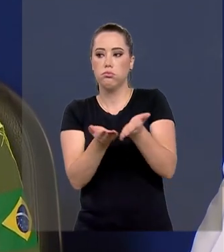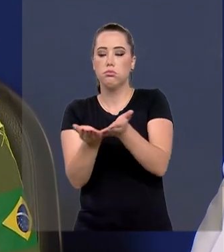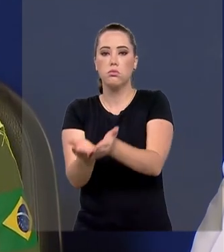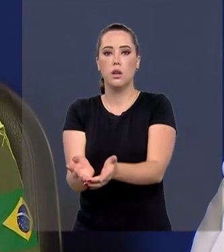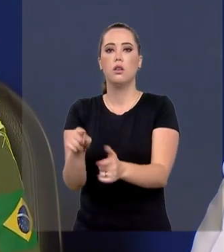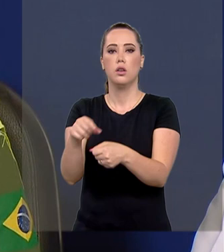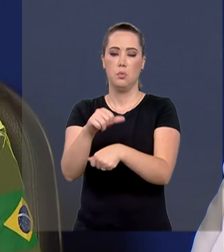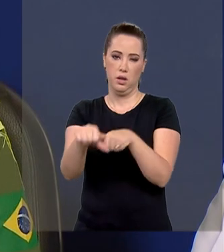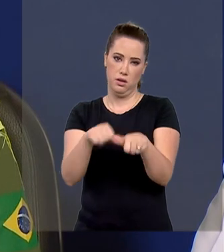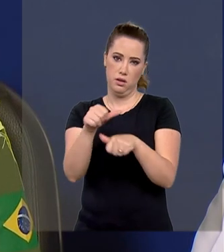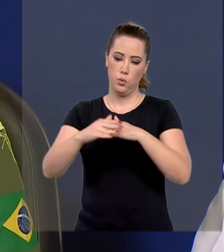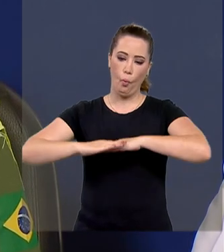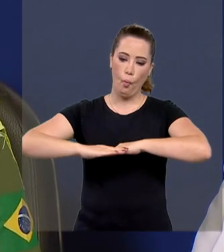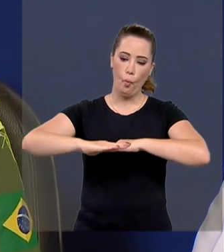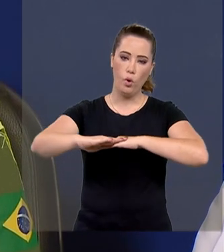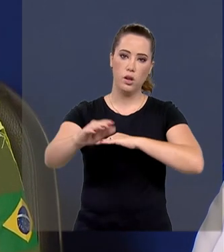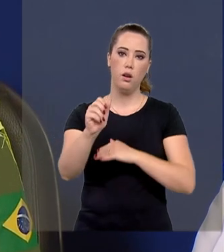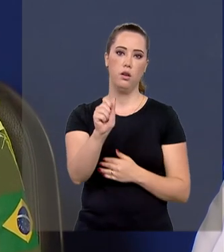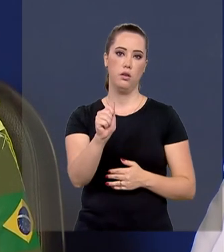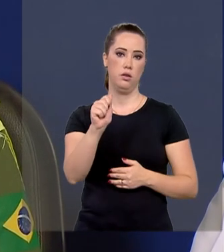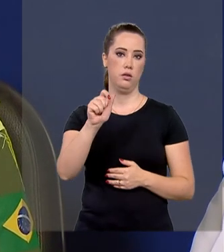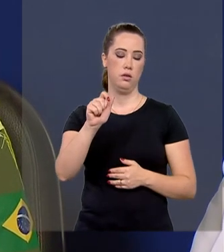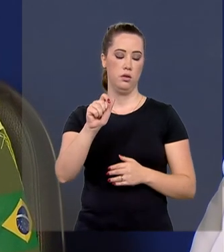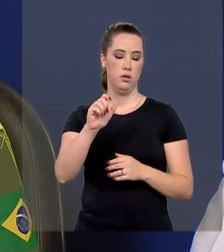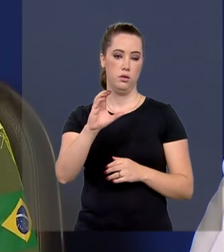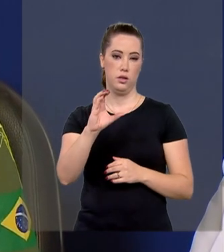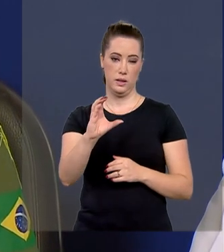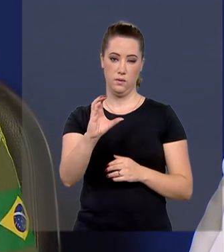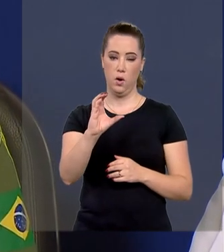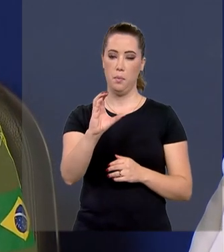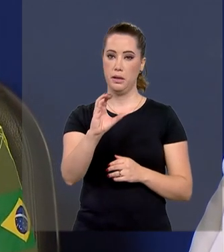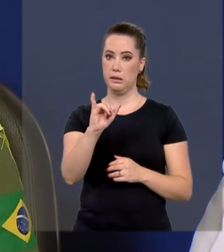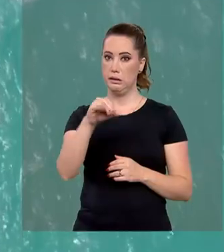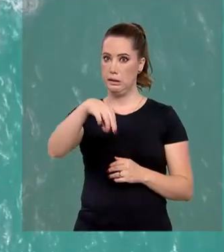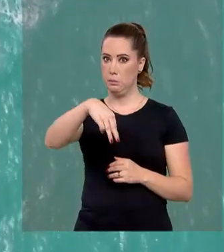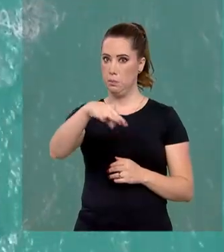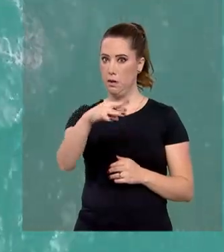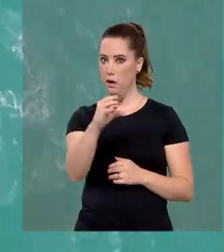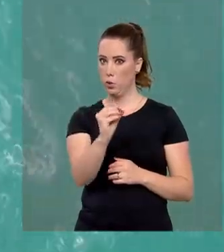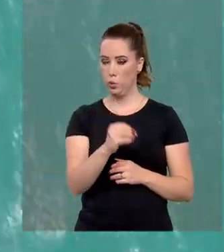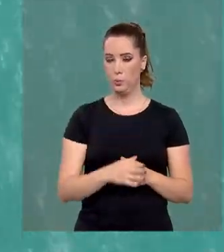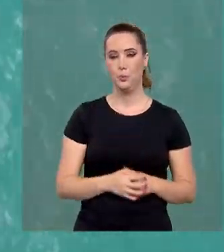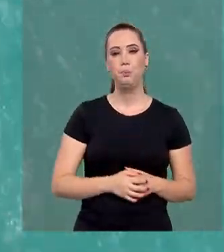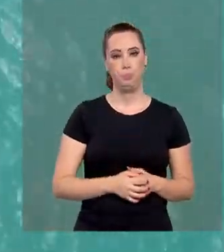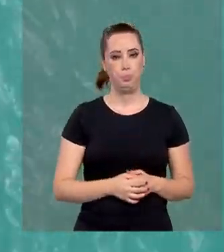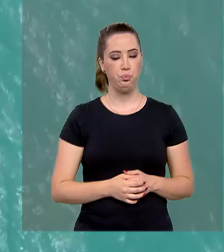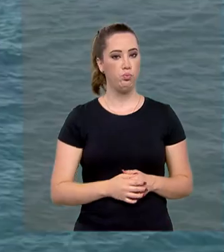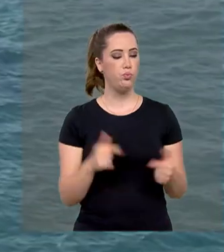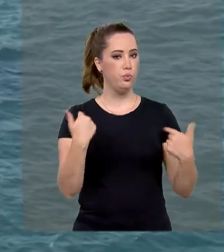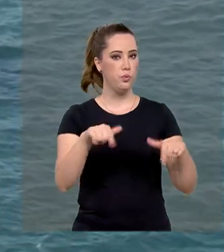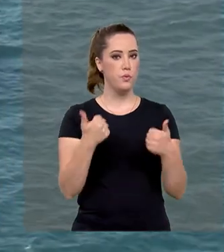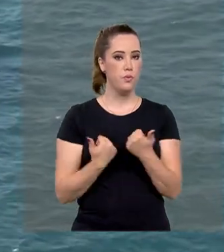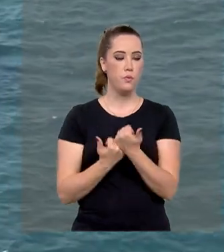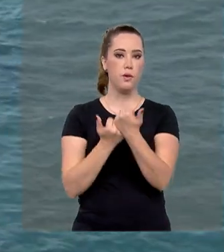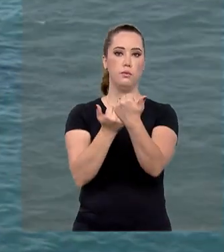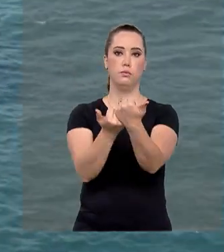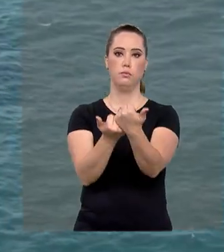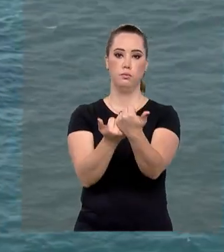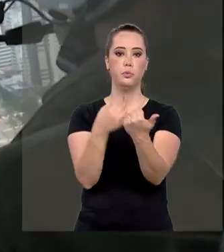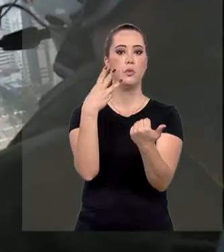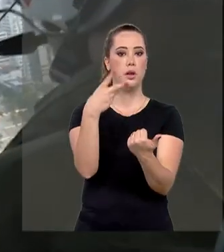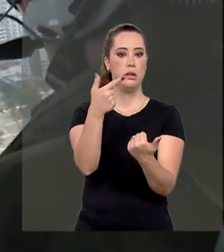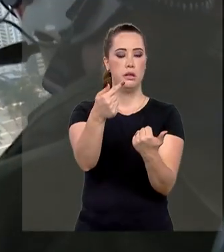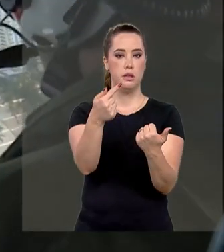indo para uma cimenteira localizada no município de Laranjeiras. A ação conta com o apoio de 37